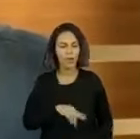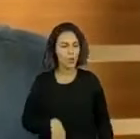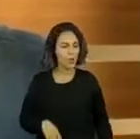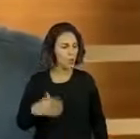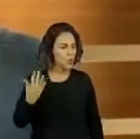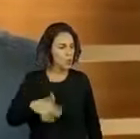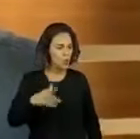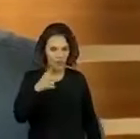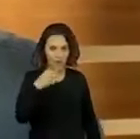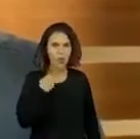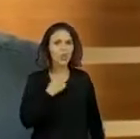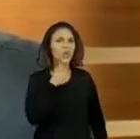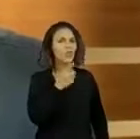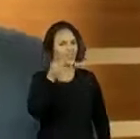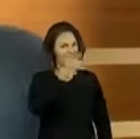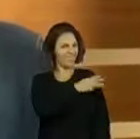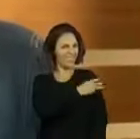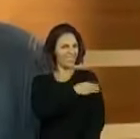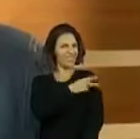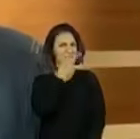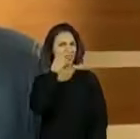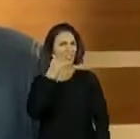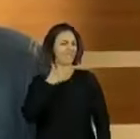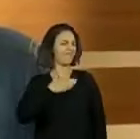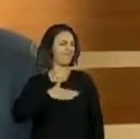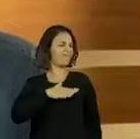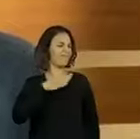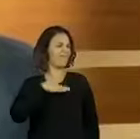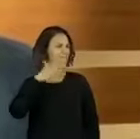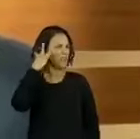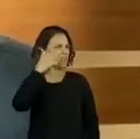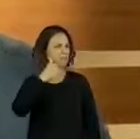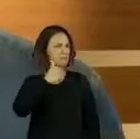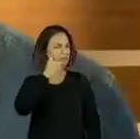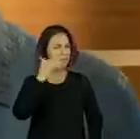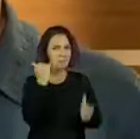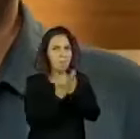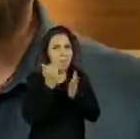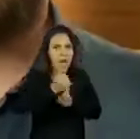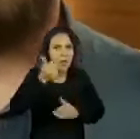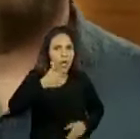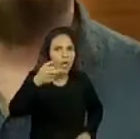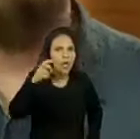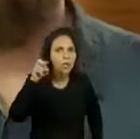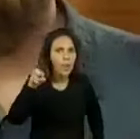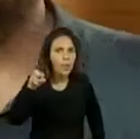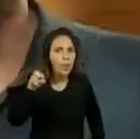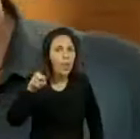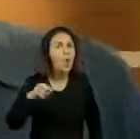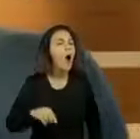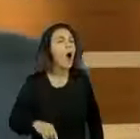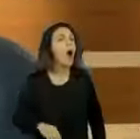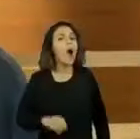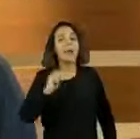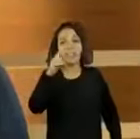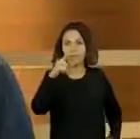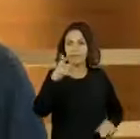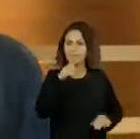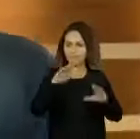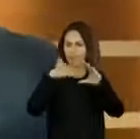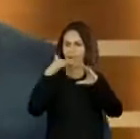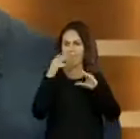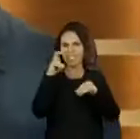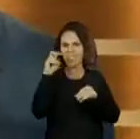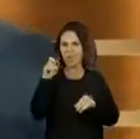vocês passem isso. Porque terceiro ano, sabe como é? Meio devagar. Às vezes não vai. Não sei. Talvez se vocês chegarem a 5 mil respostas, vai. Mas,